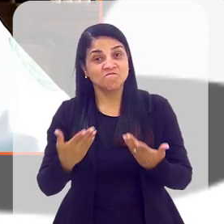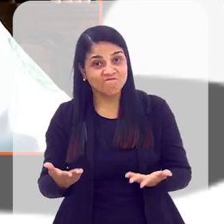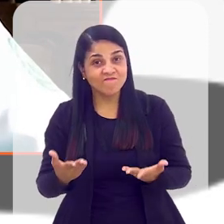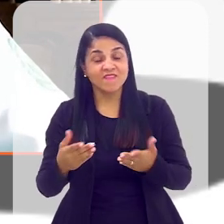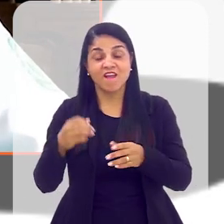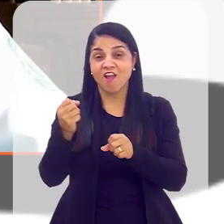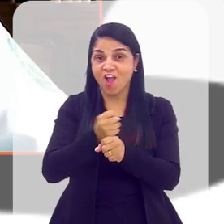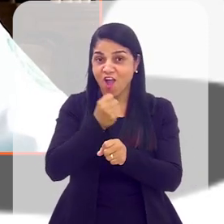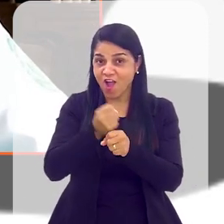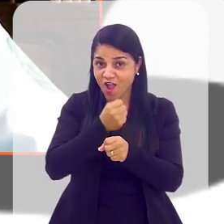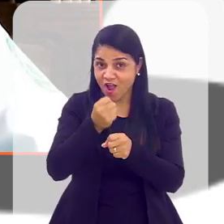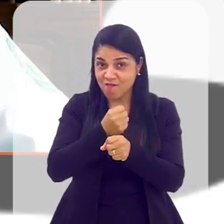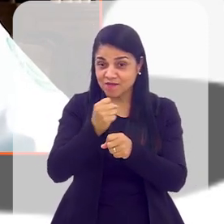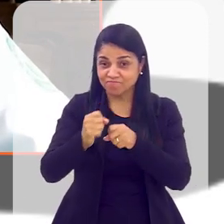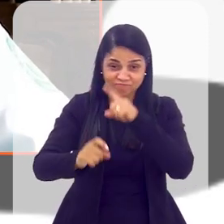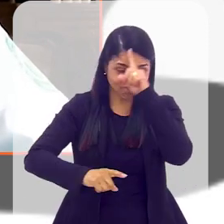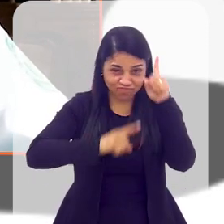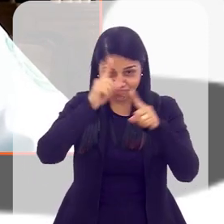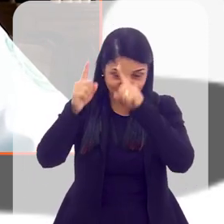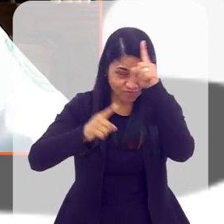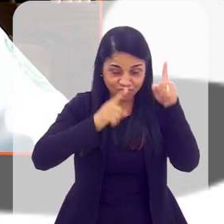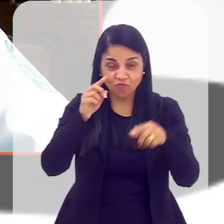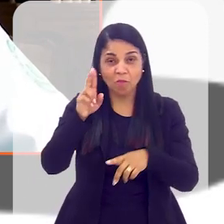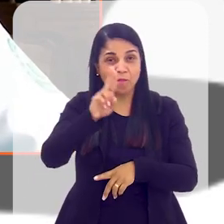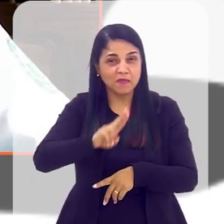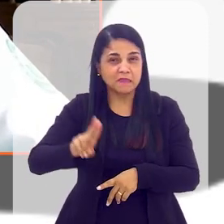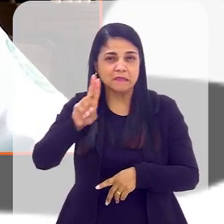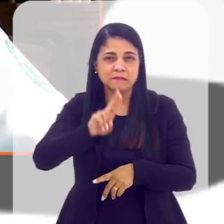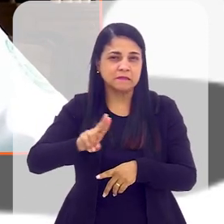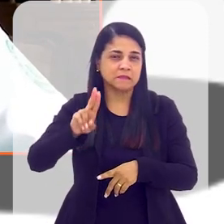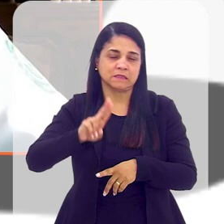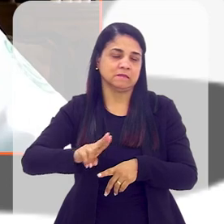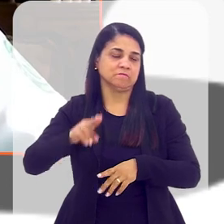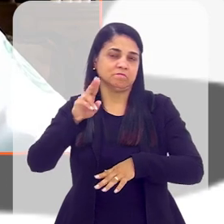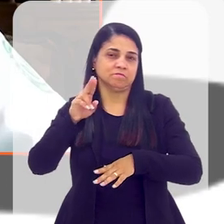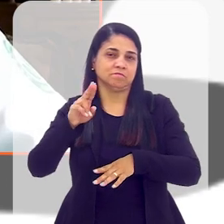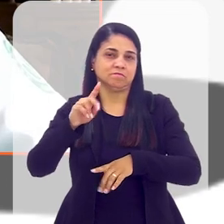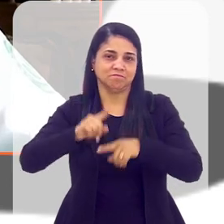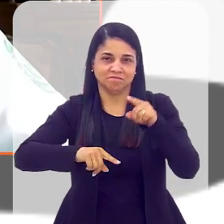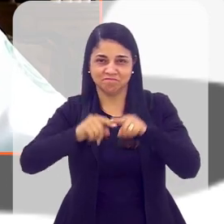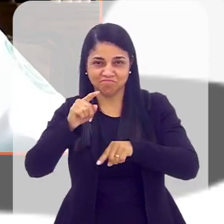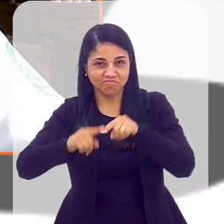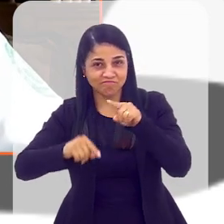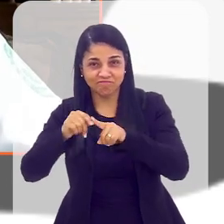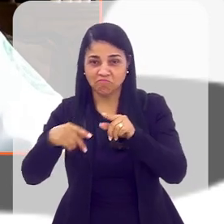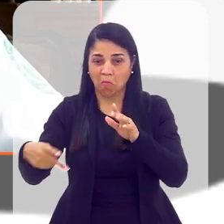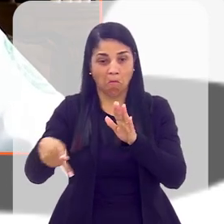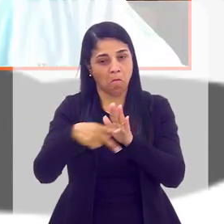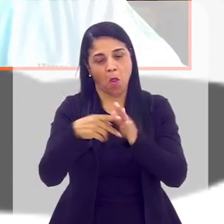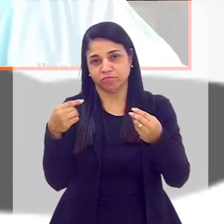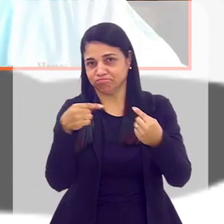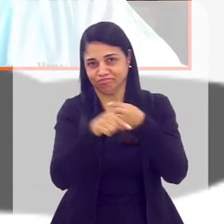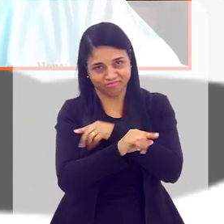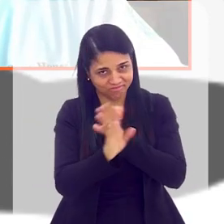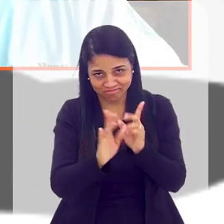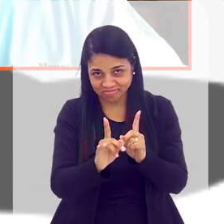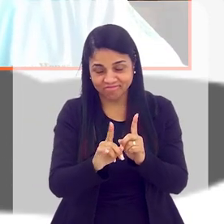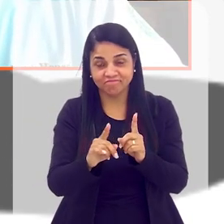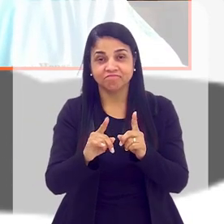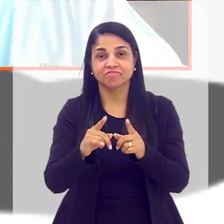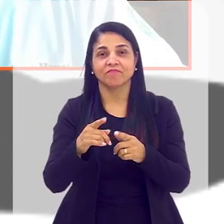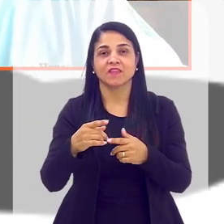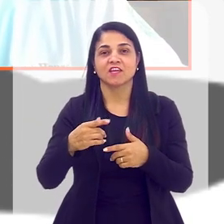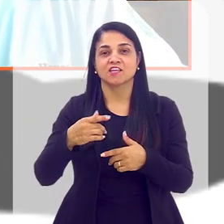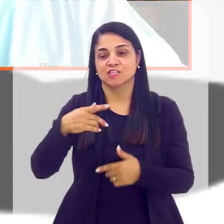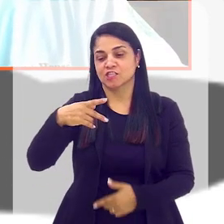E nessas obras, a gente acabou inventando materiais, usando materiais que nem eram específicos para isso, mas a gente acabou usando. Por exemplo,